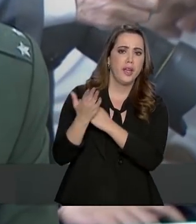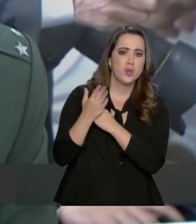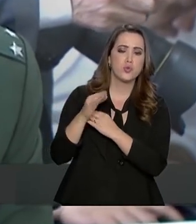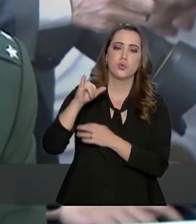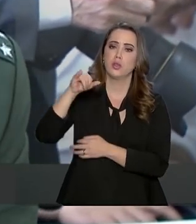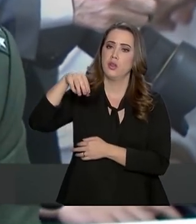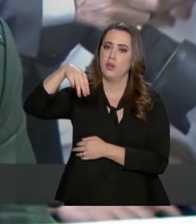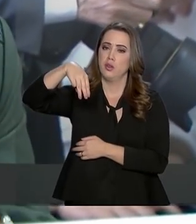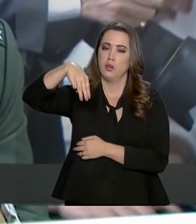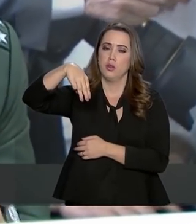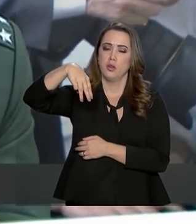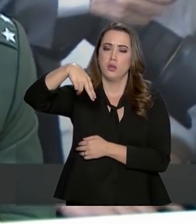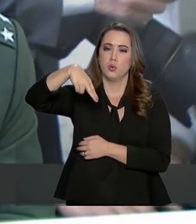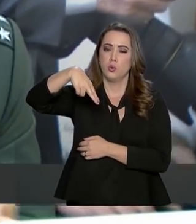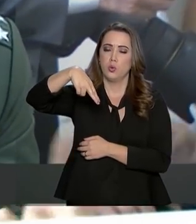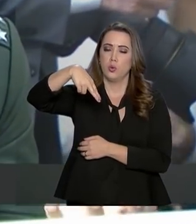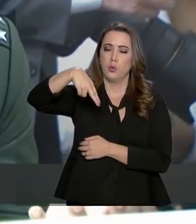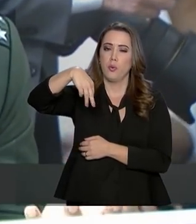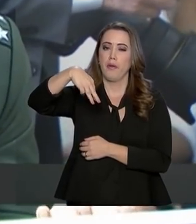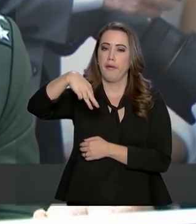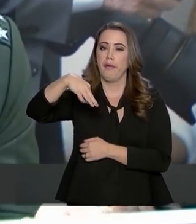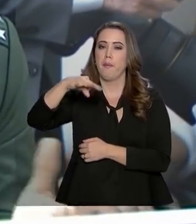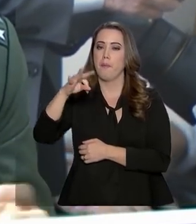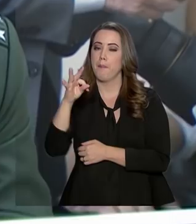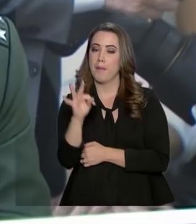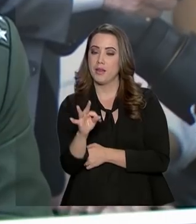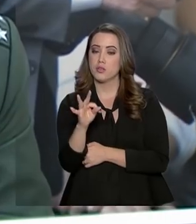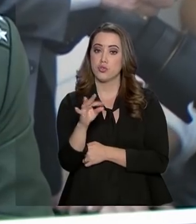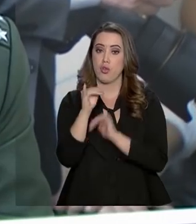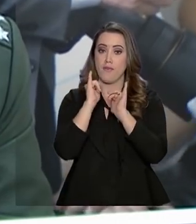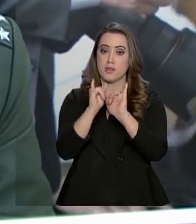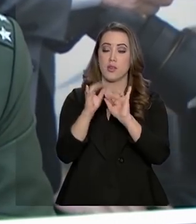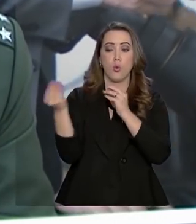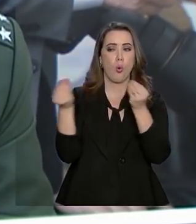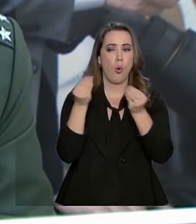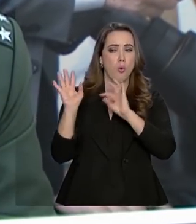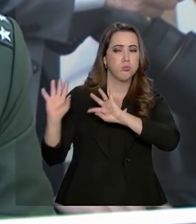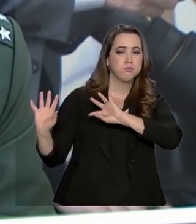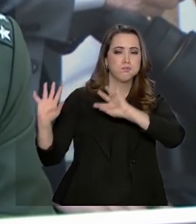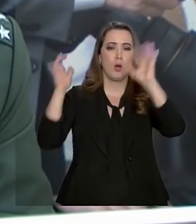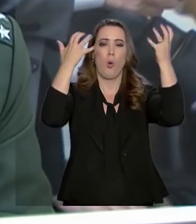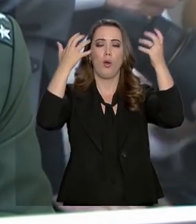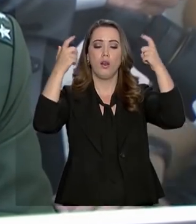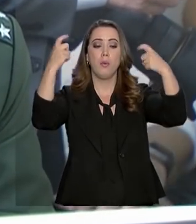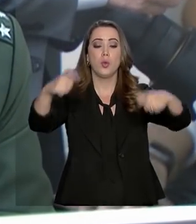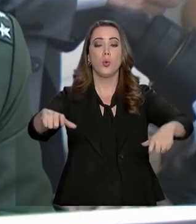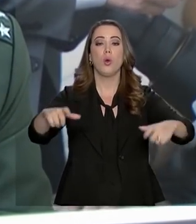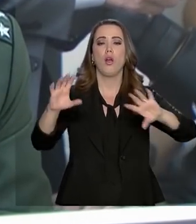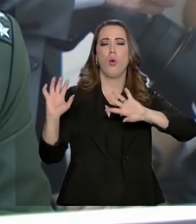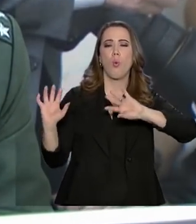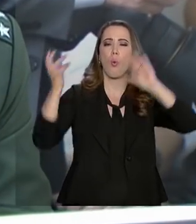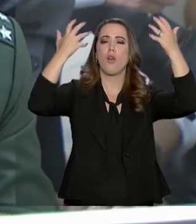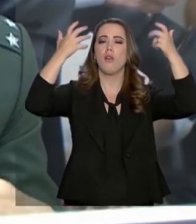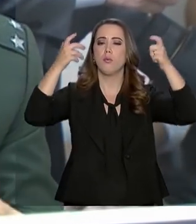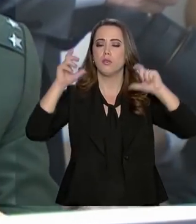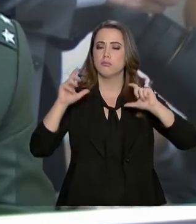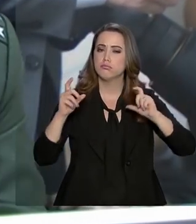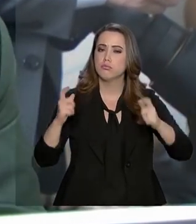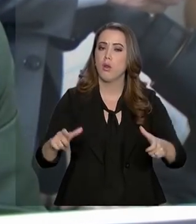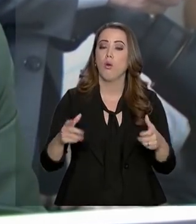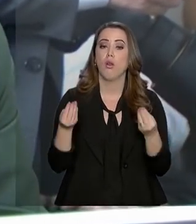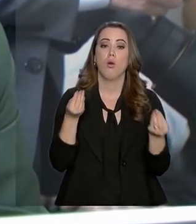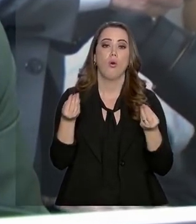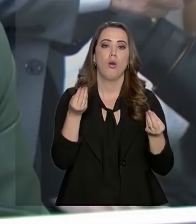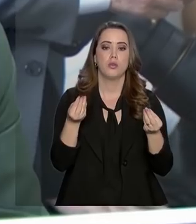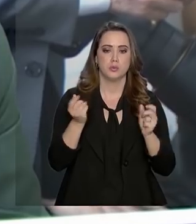previsão, o mais precisa, mas é previsão, daquela localização, daquele trecho, para que a gente possa